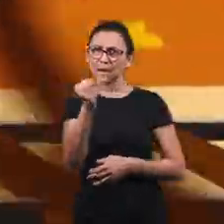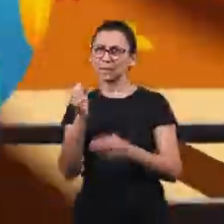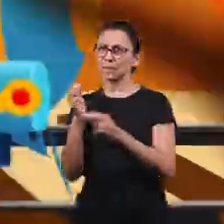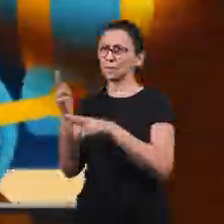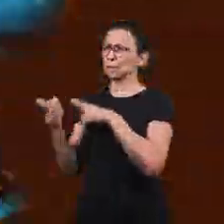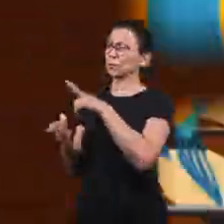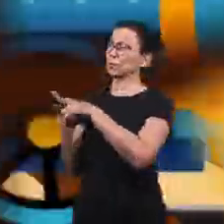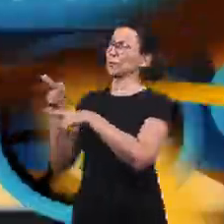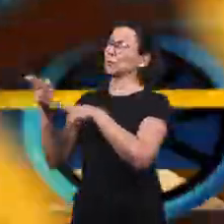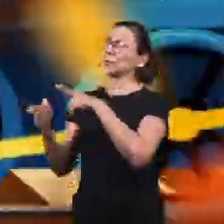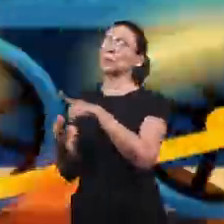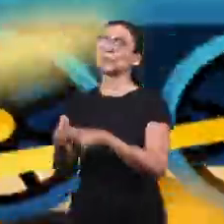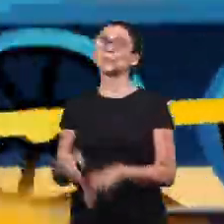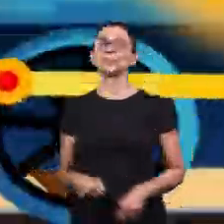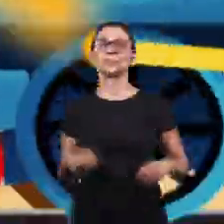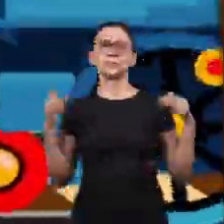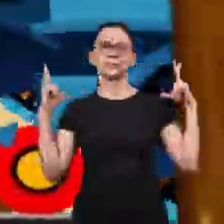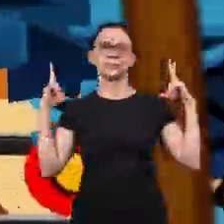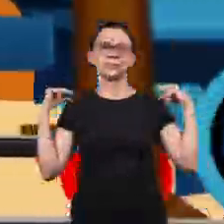passagem nesse trem